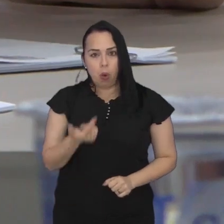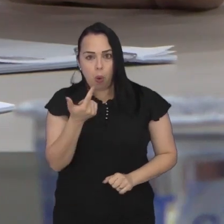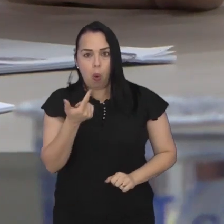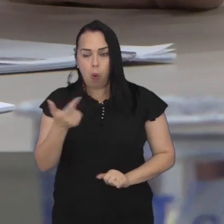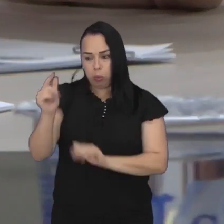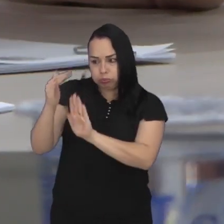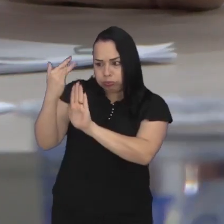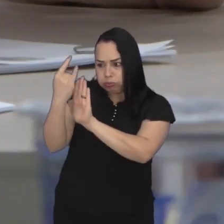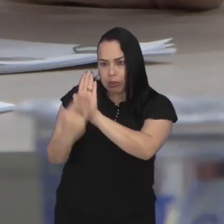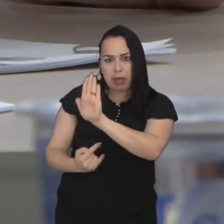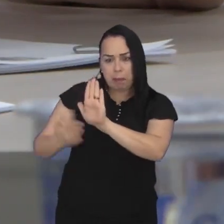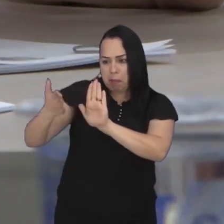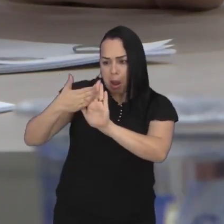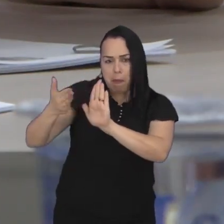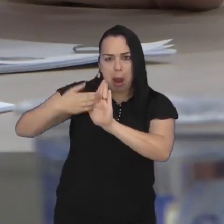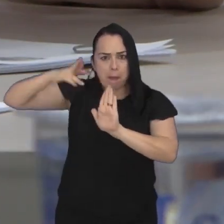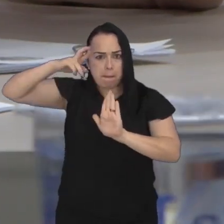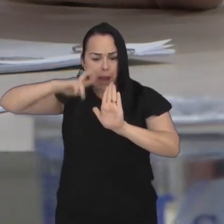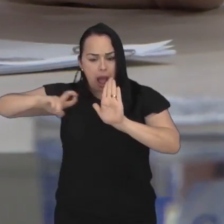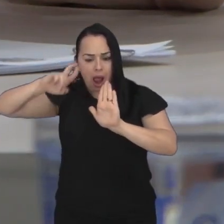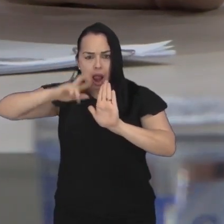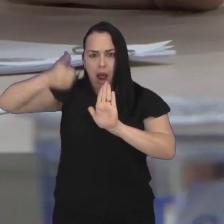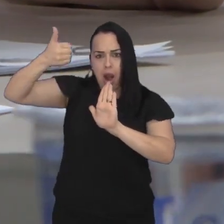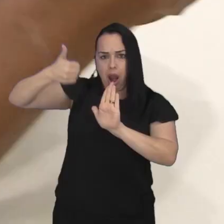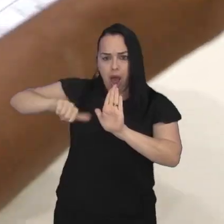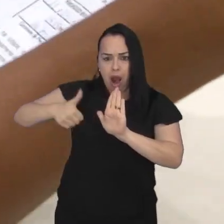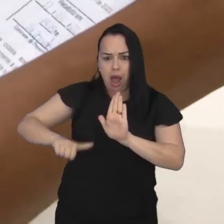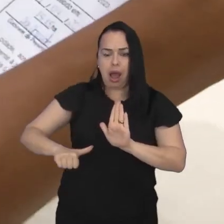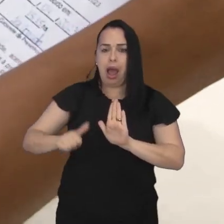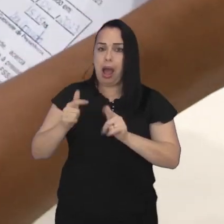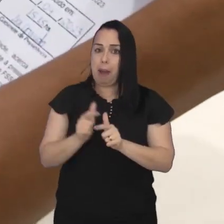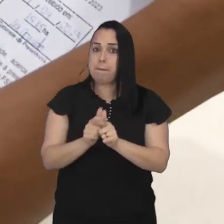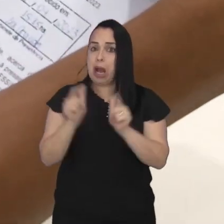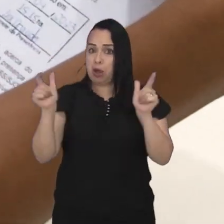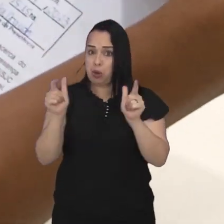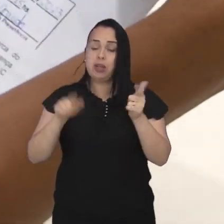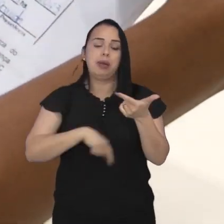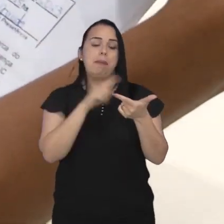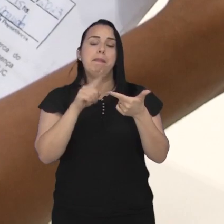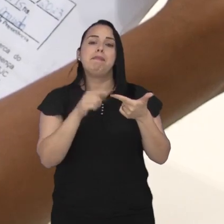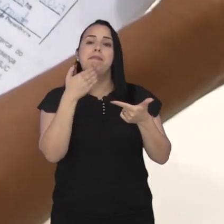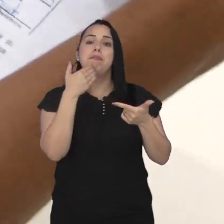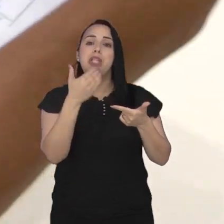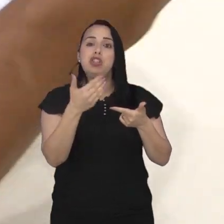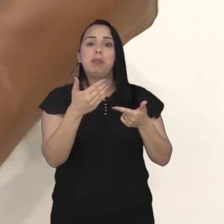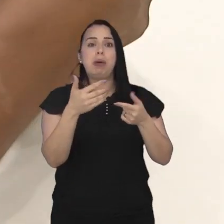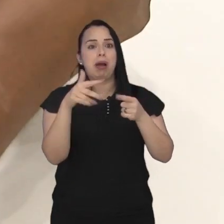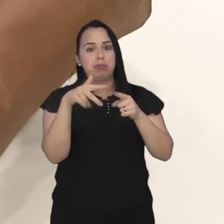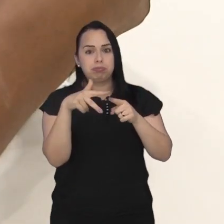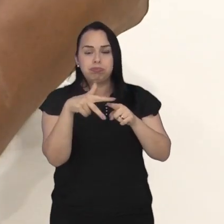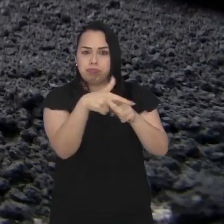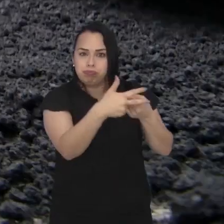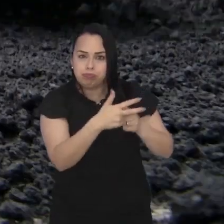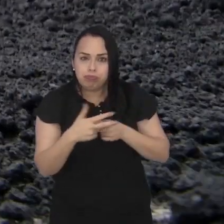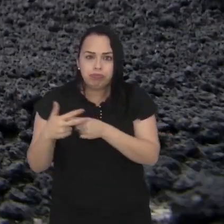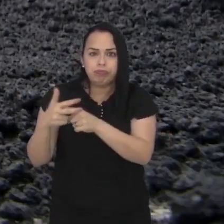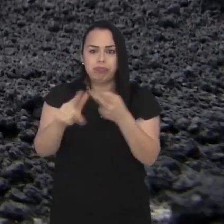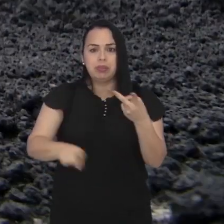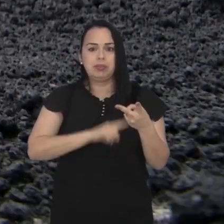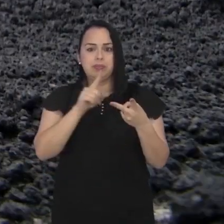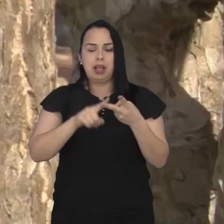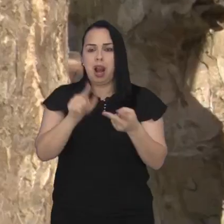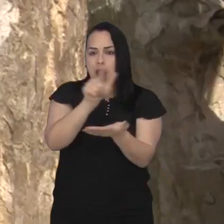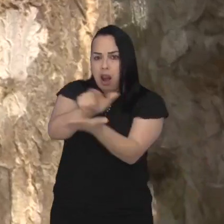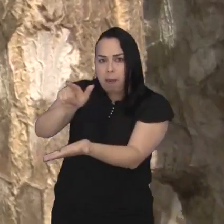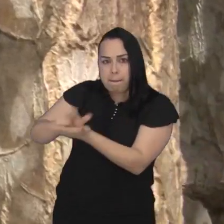apreciaram uma série de requerimentos e indicações que eram, na maior parte, solicitações de serviços como manutenção